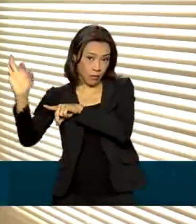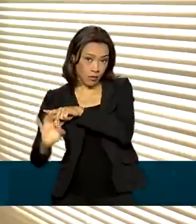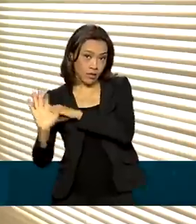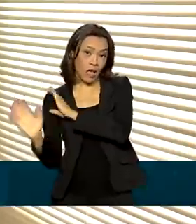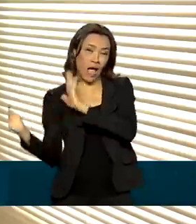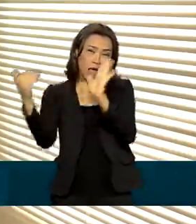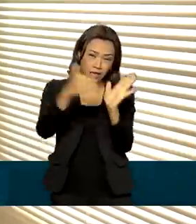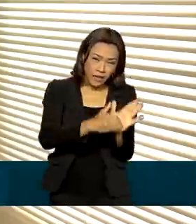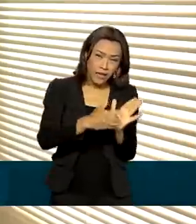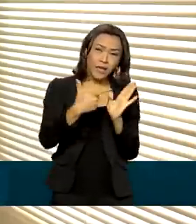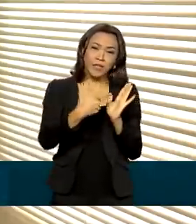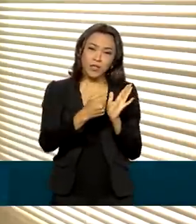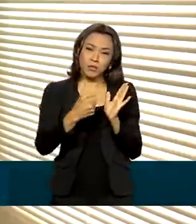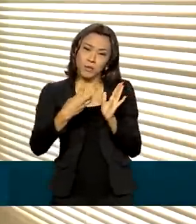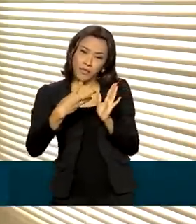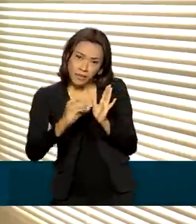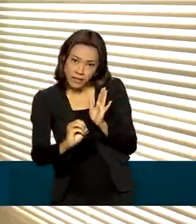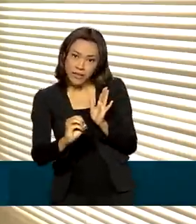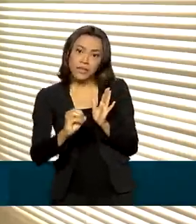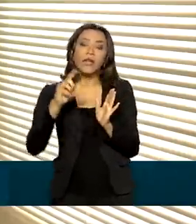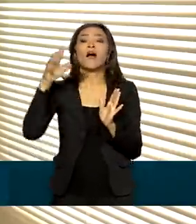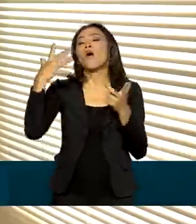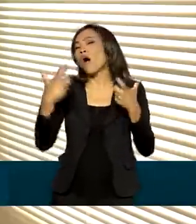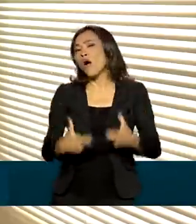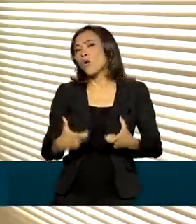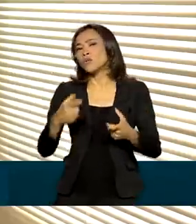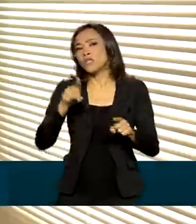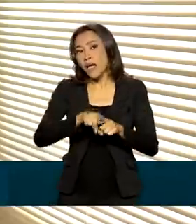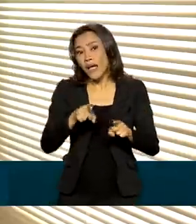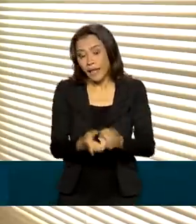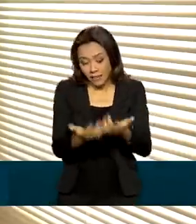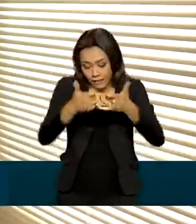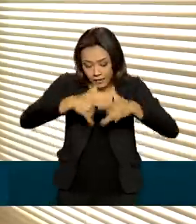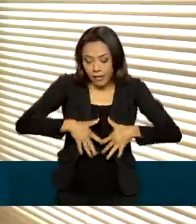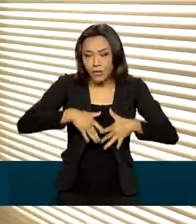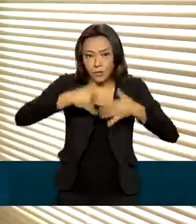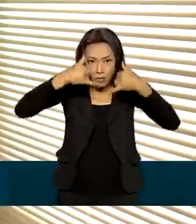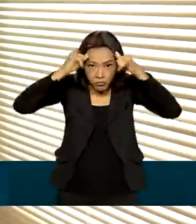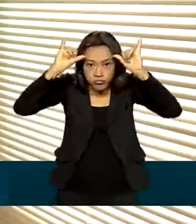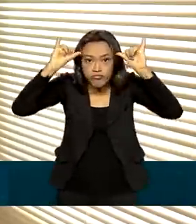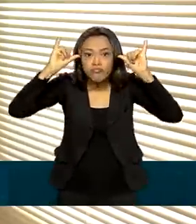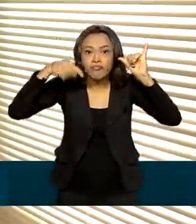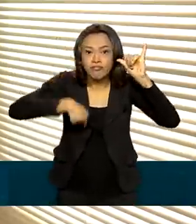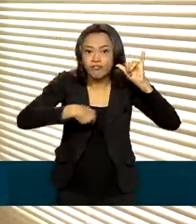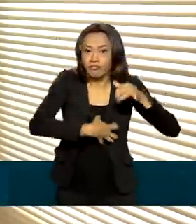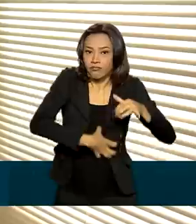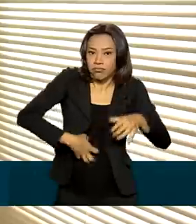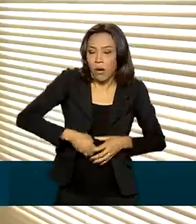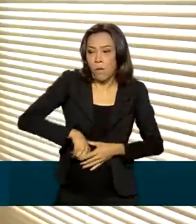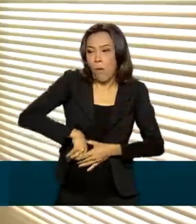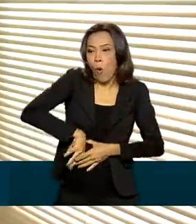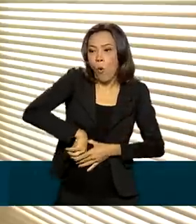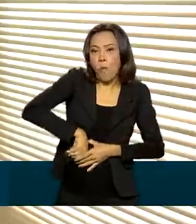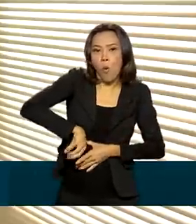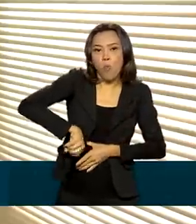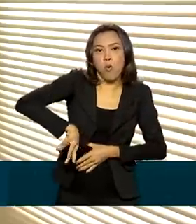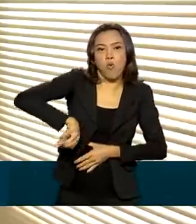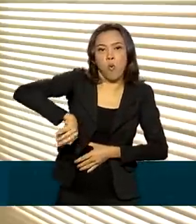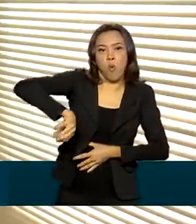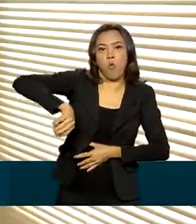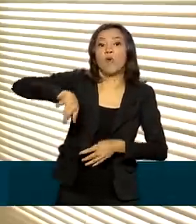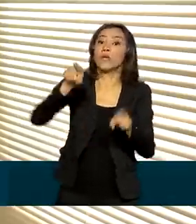2030. O metano é produzido no aparelho digestivo do gado, por exemplo, mas também é liberado em atividades